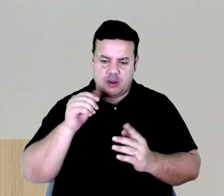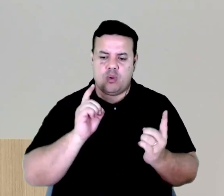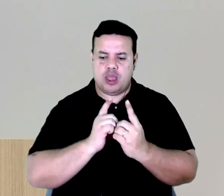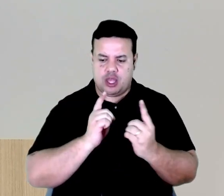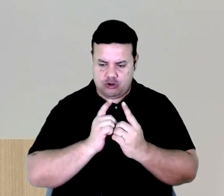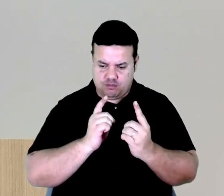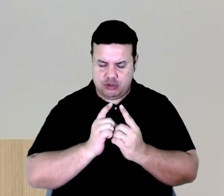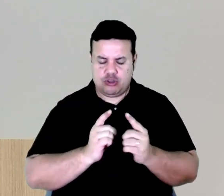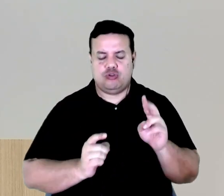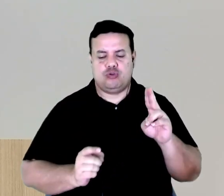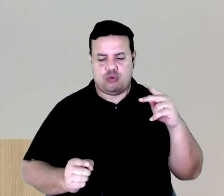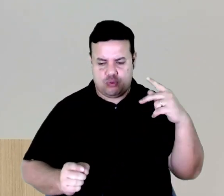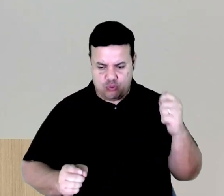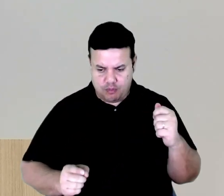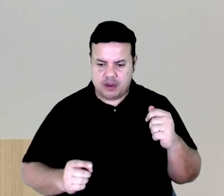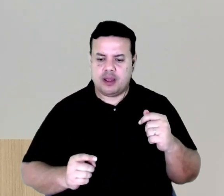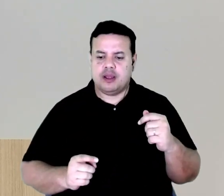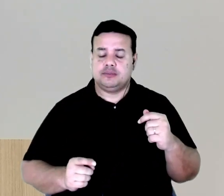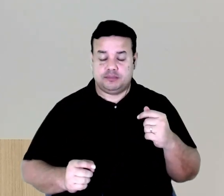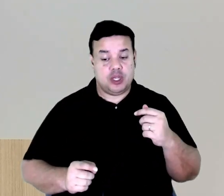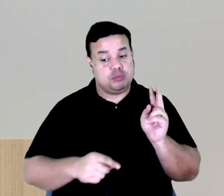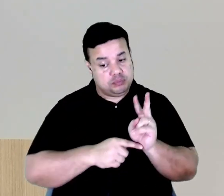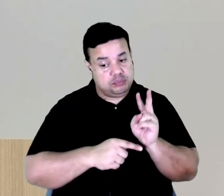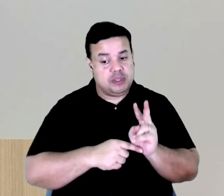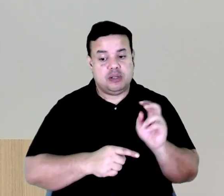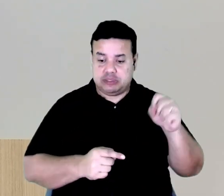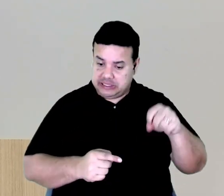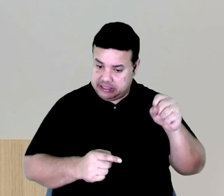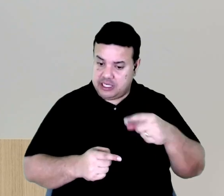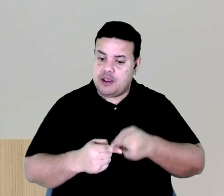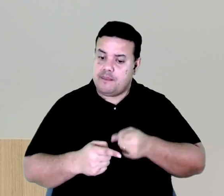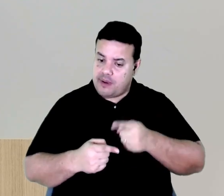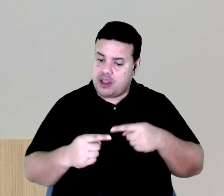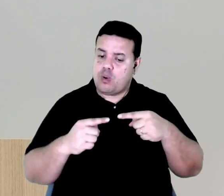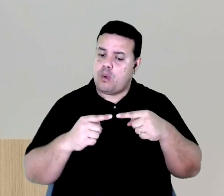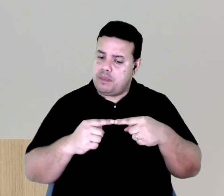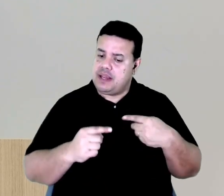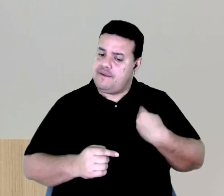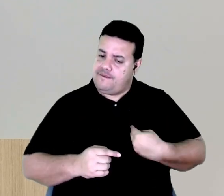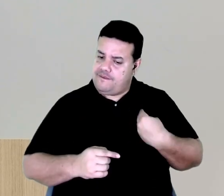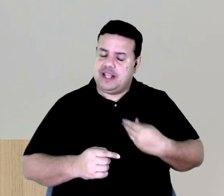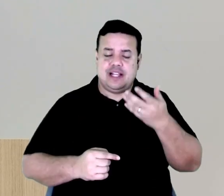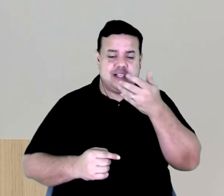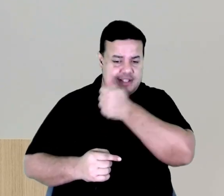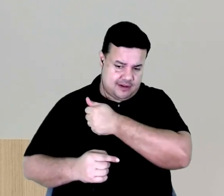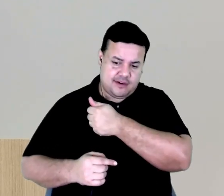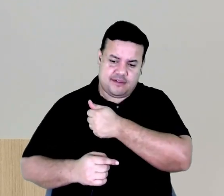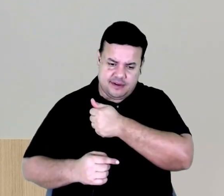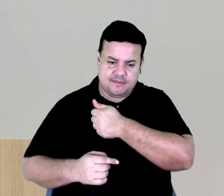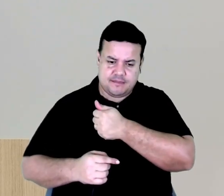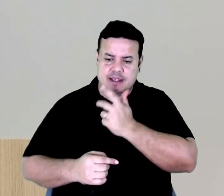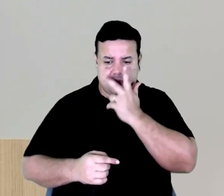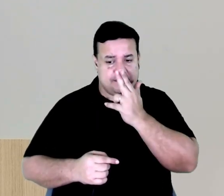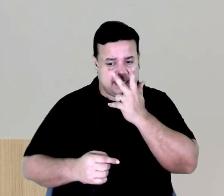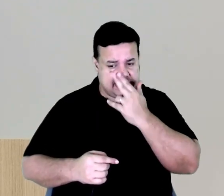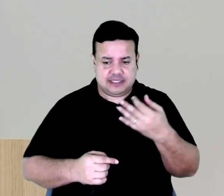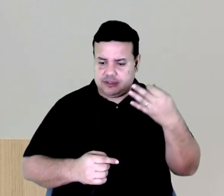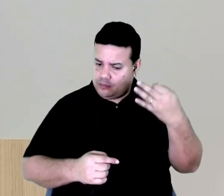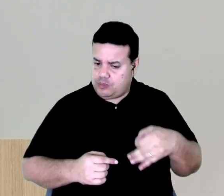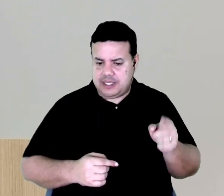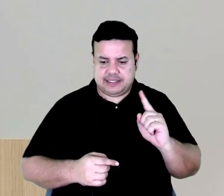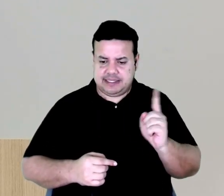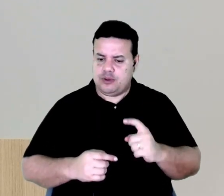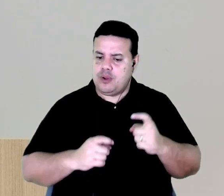estamos falando de vida, e qualquer minuto pode ser crucial para salvar alguma delas, e eu acho muito injusto esses médicos que